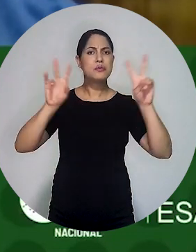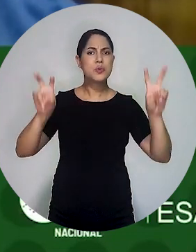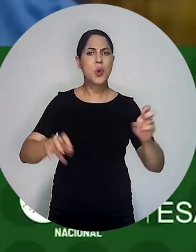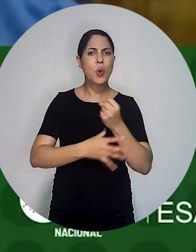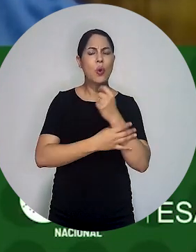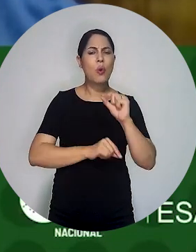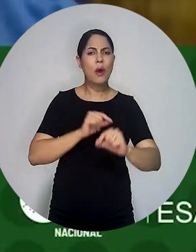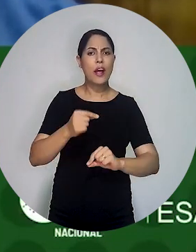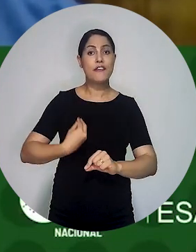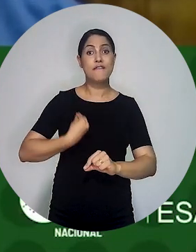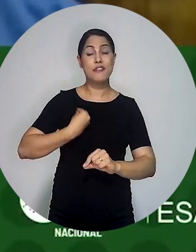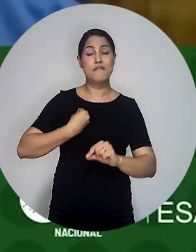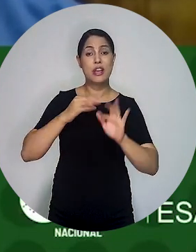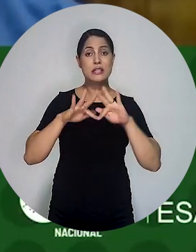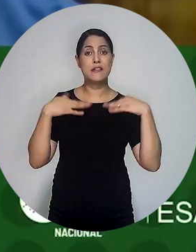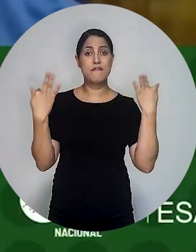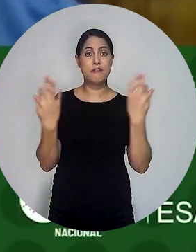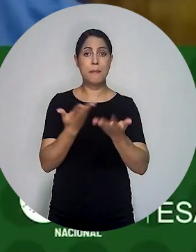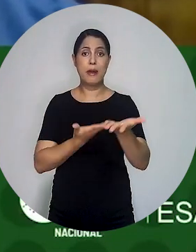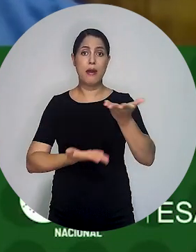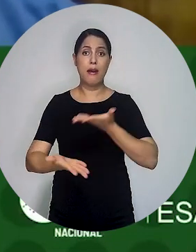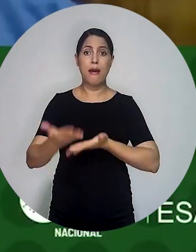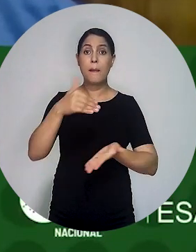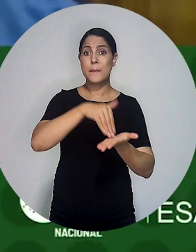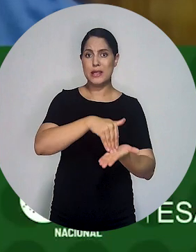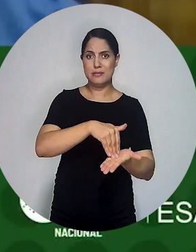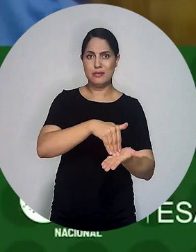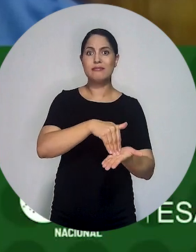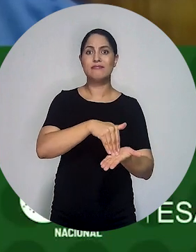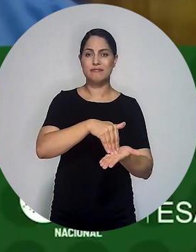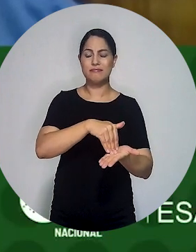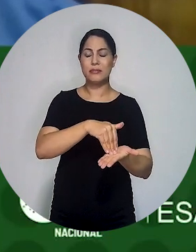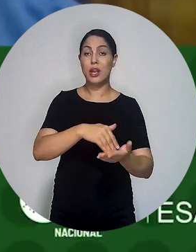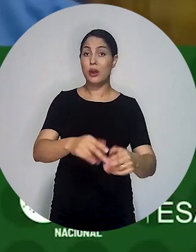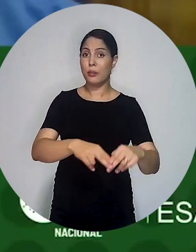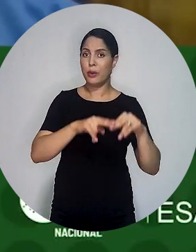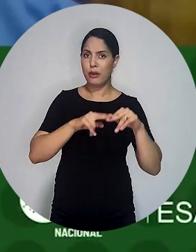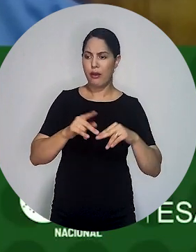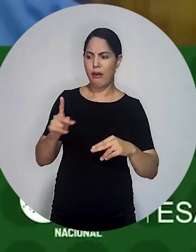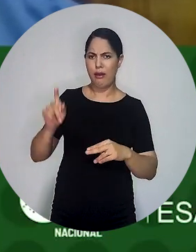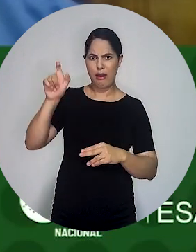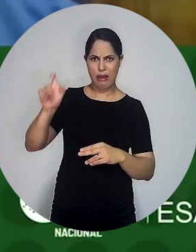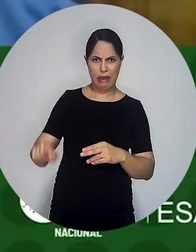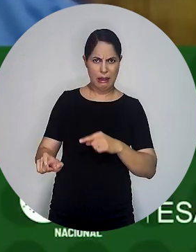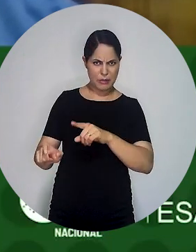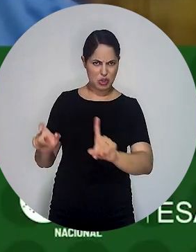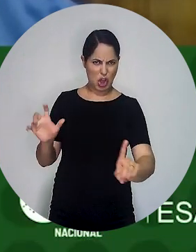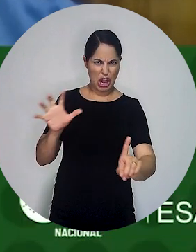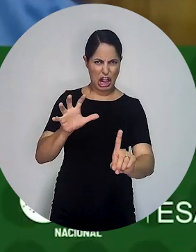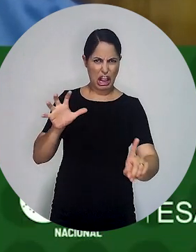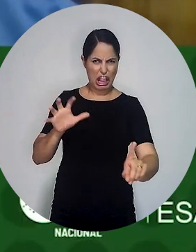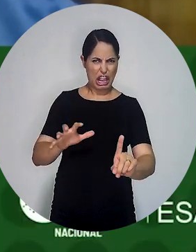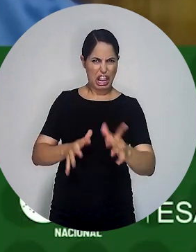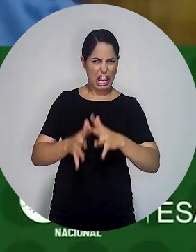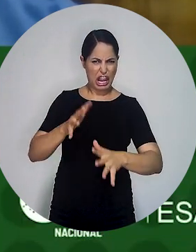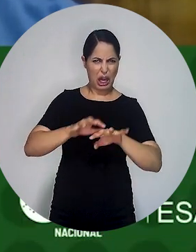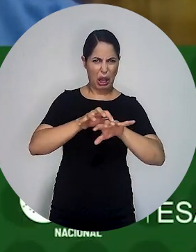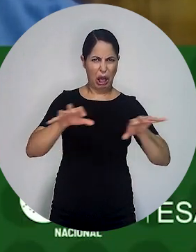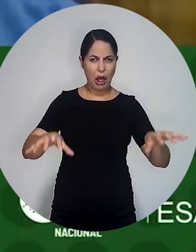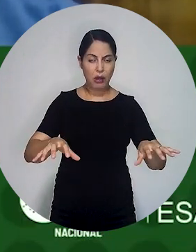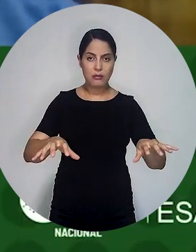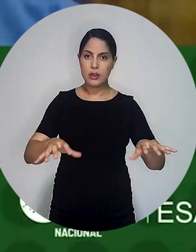assegura que é uma convivência mínima porque tudo, tudo que o alienador deseja é romper essa